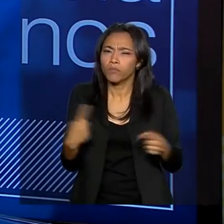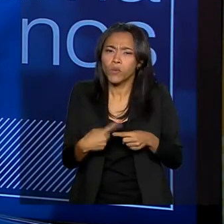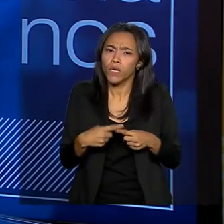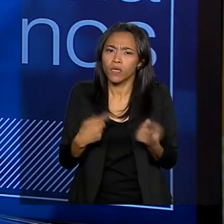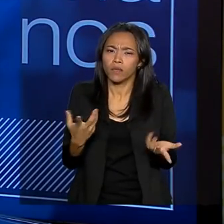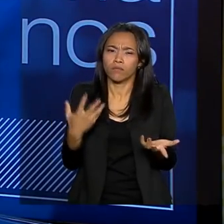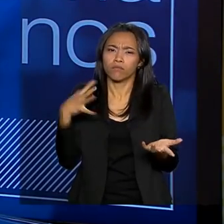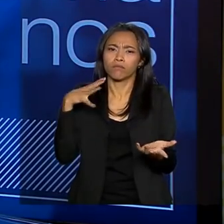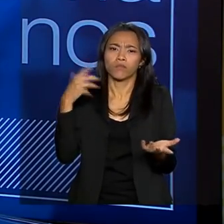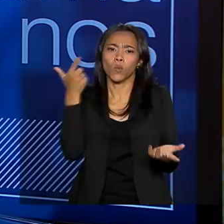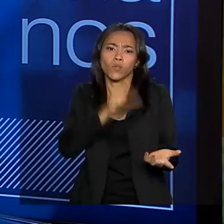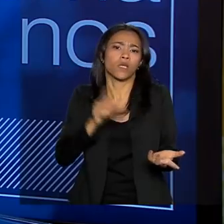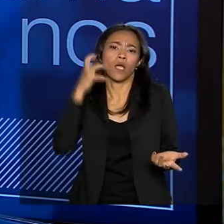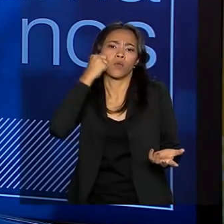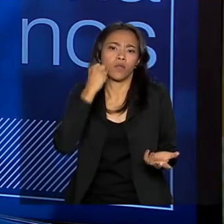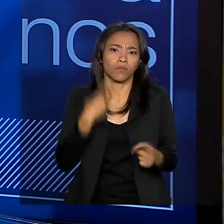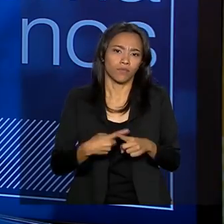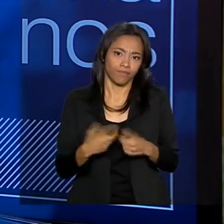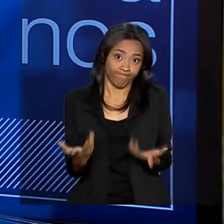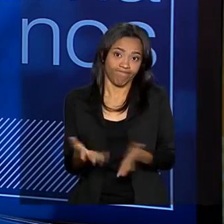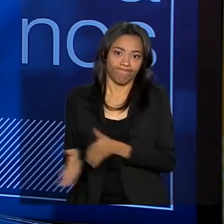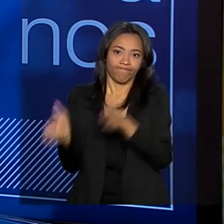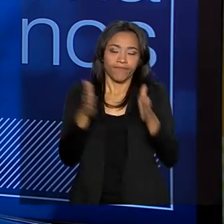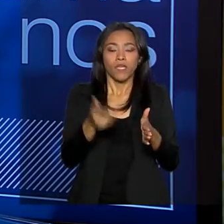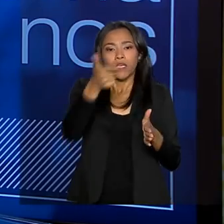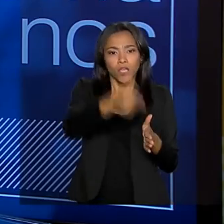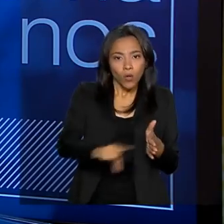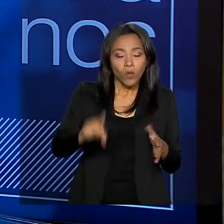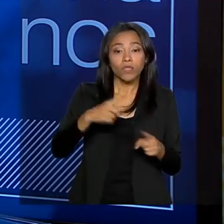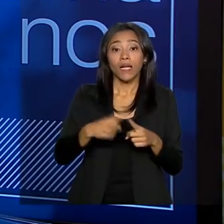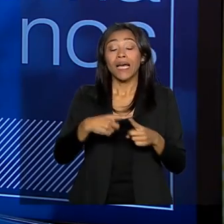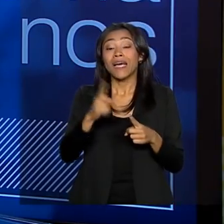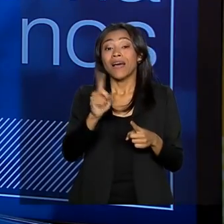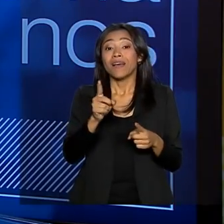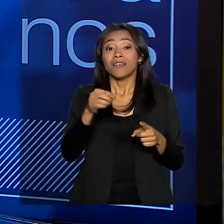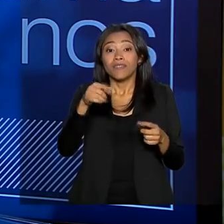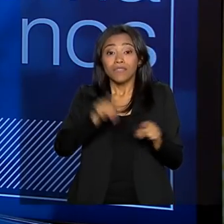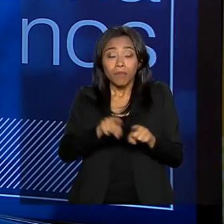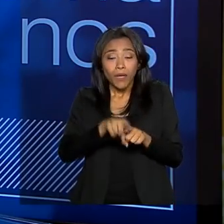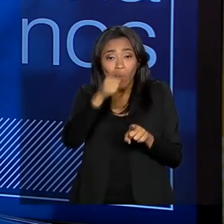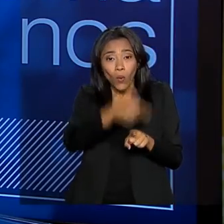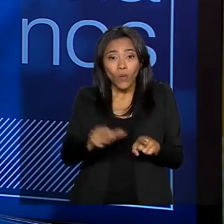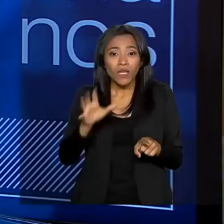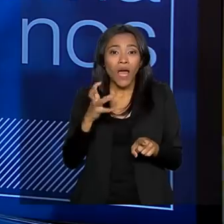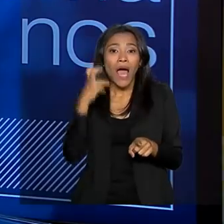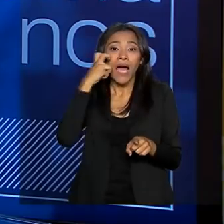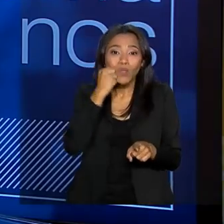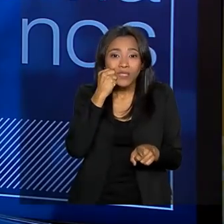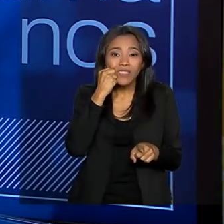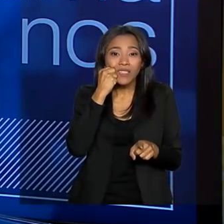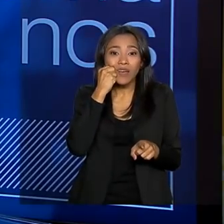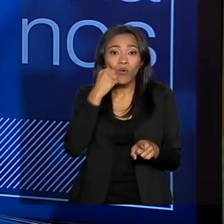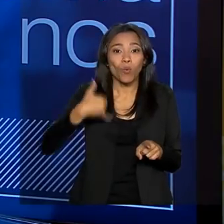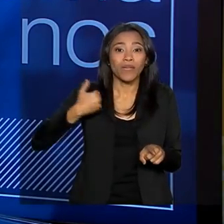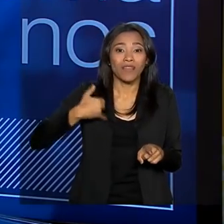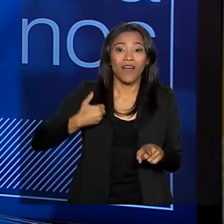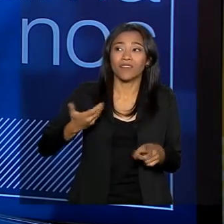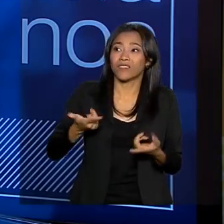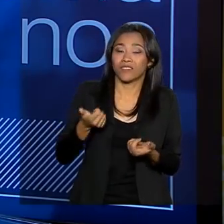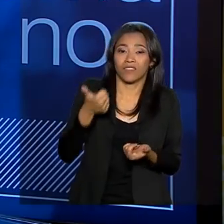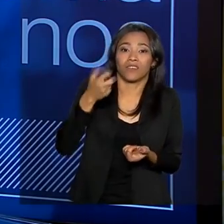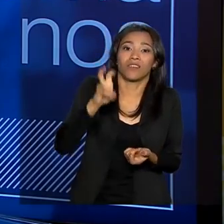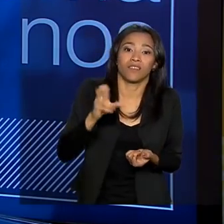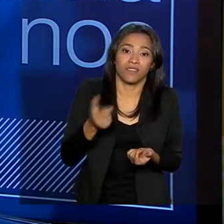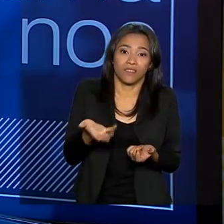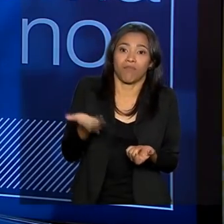pode estar trazendo aqui como justificativa é a não adoção tardia. Nós ainda temos muita gente no Brasil querendo crianças